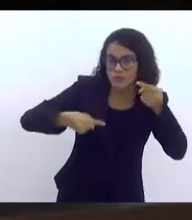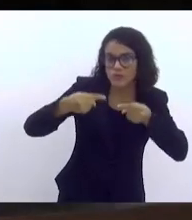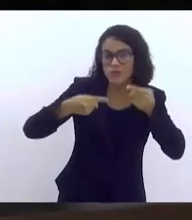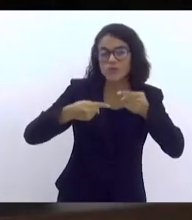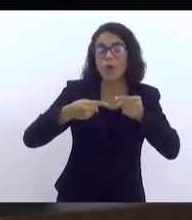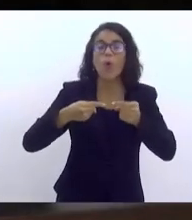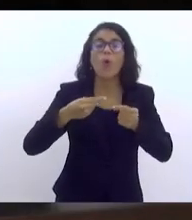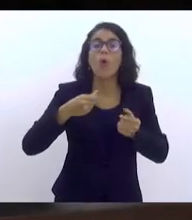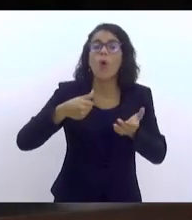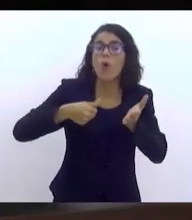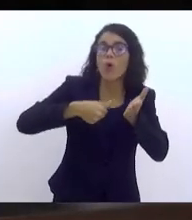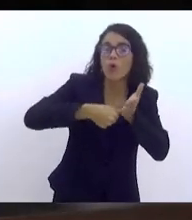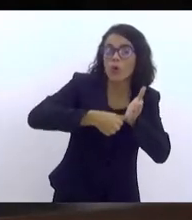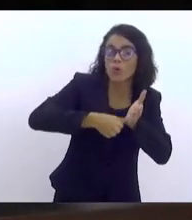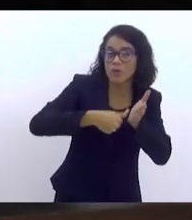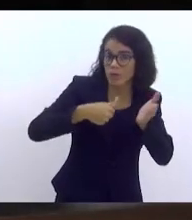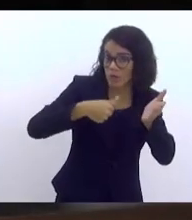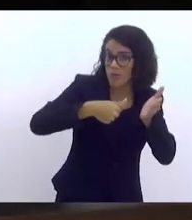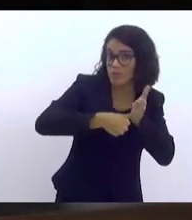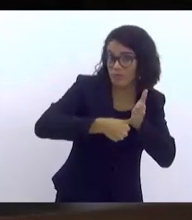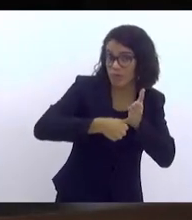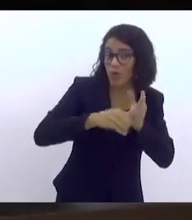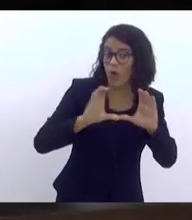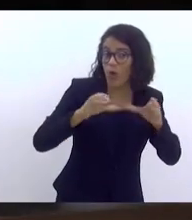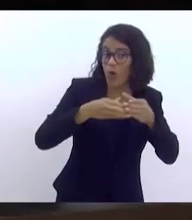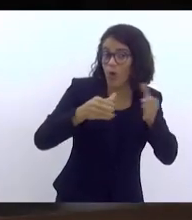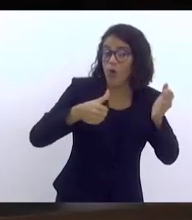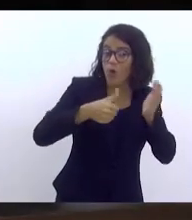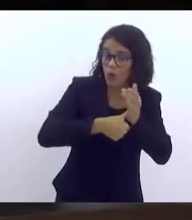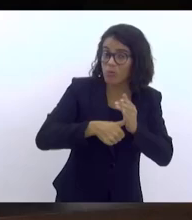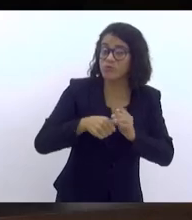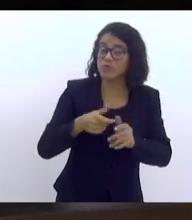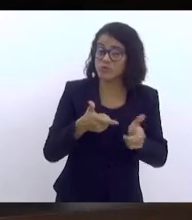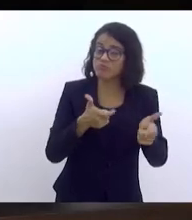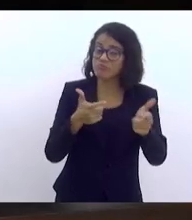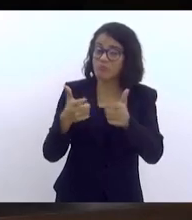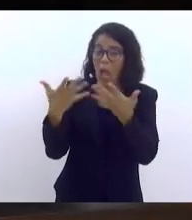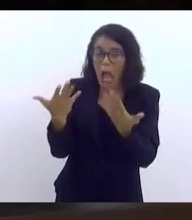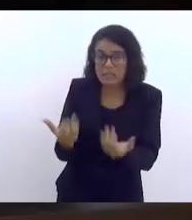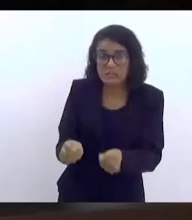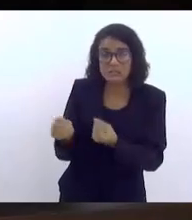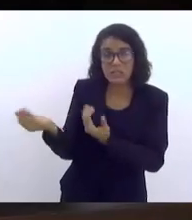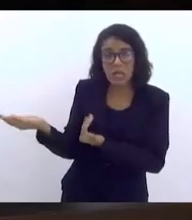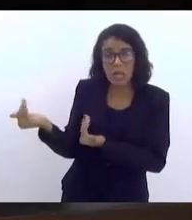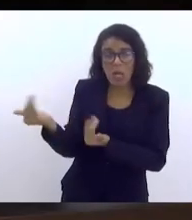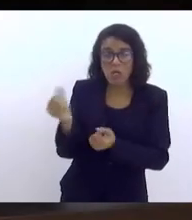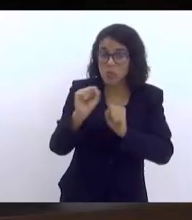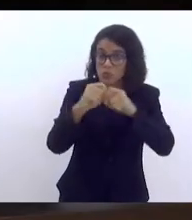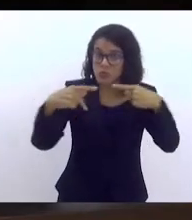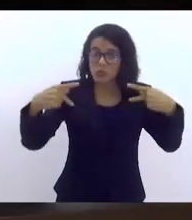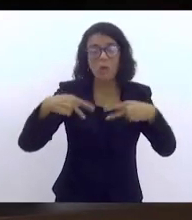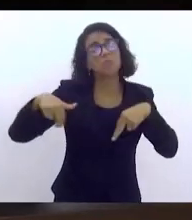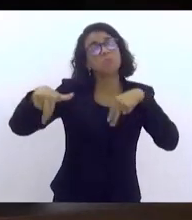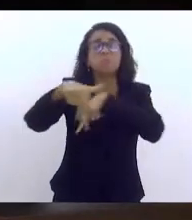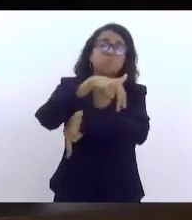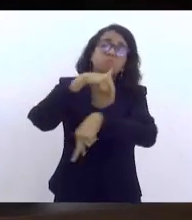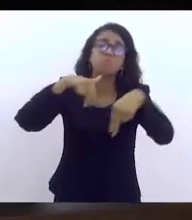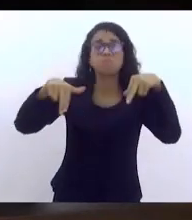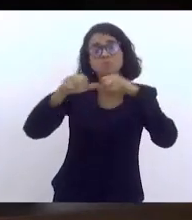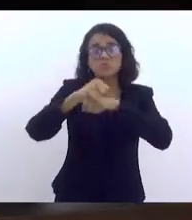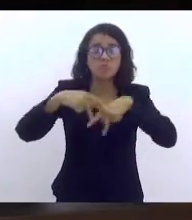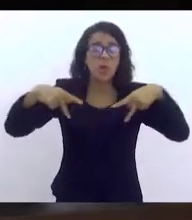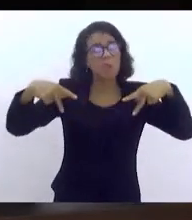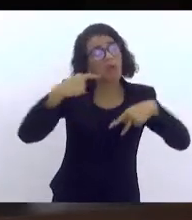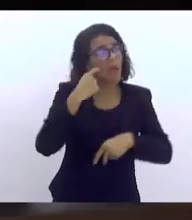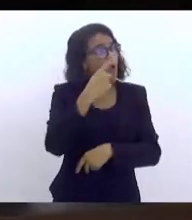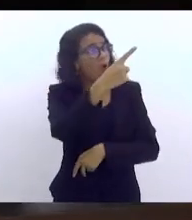clubes de tiro. clubes de tiro que aceitam adolescentes. Shoppings, você está lá passeando no shopping, você